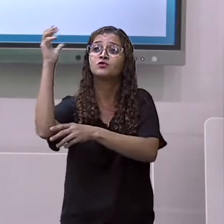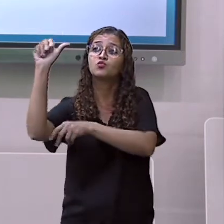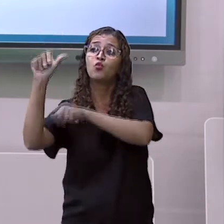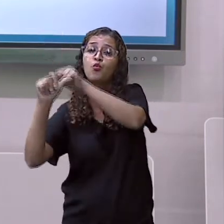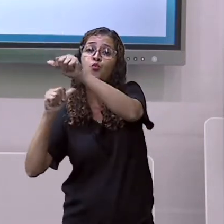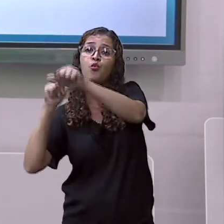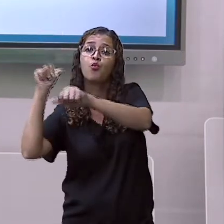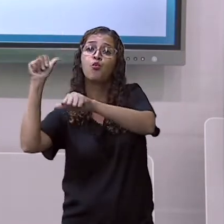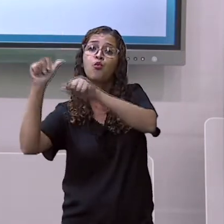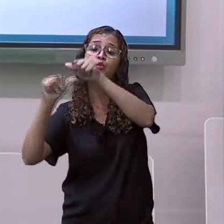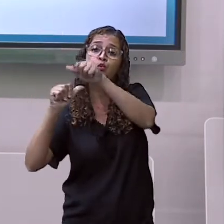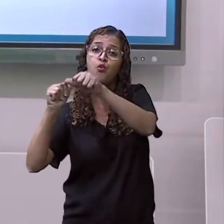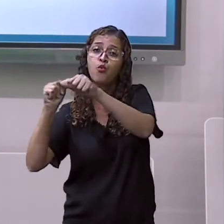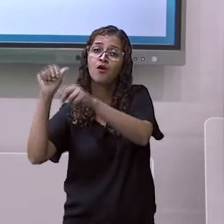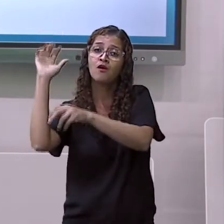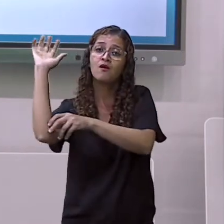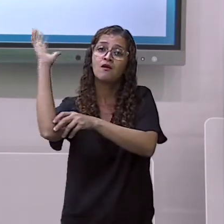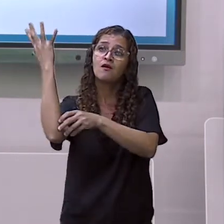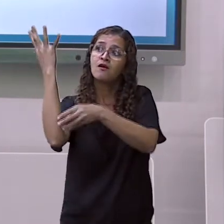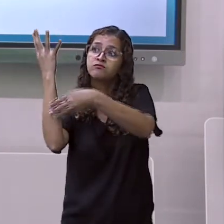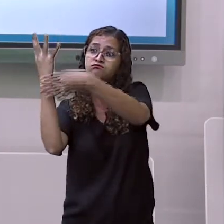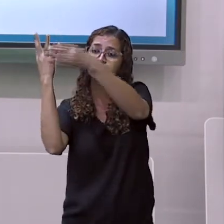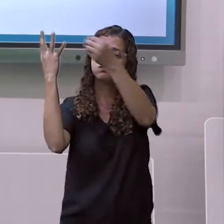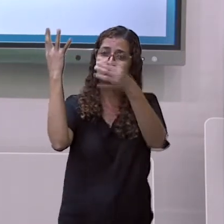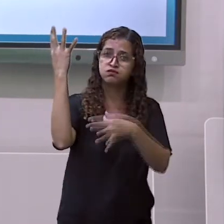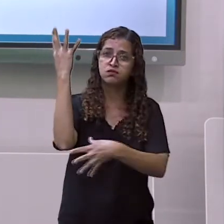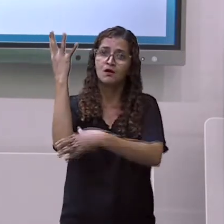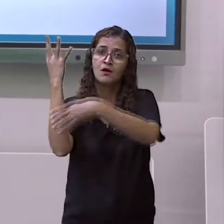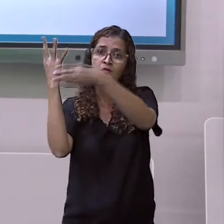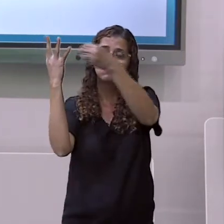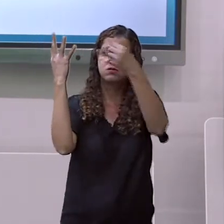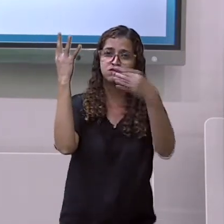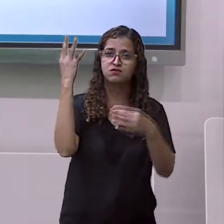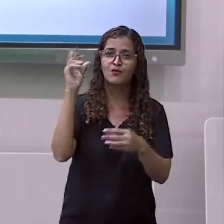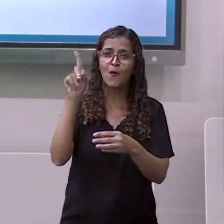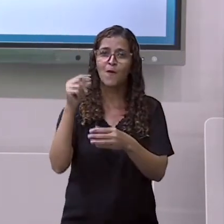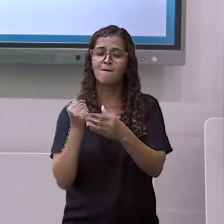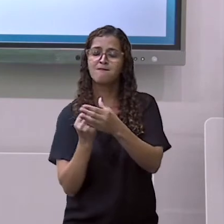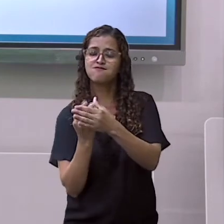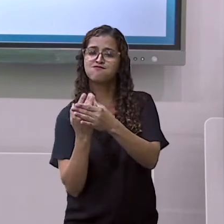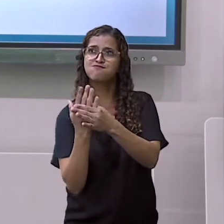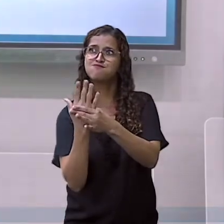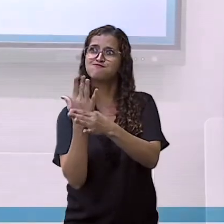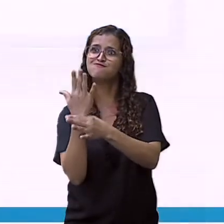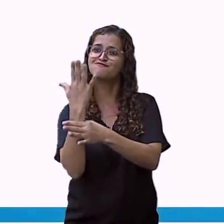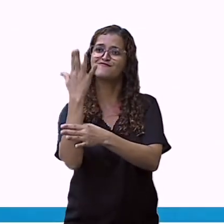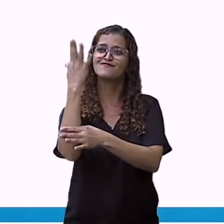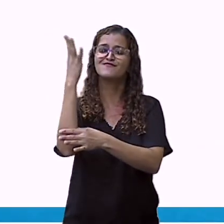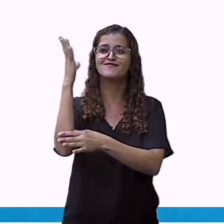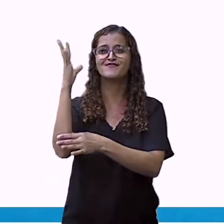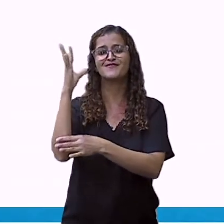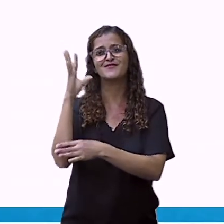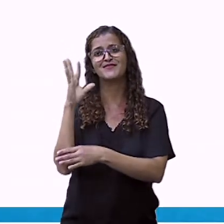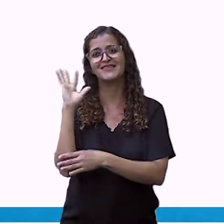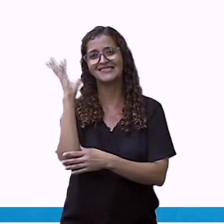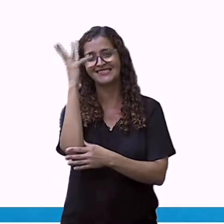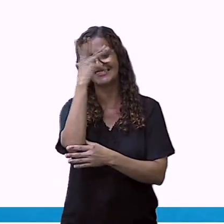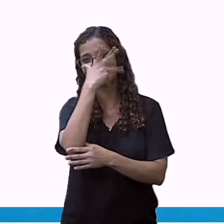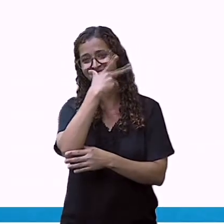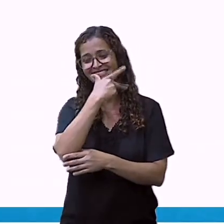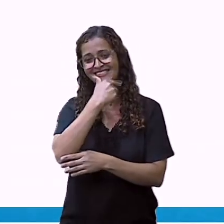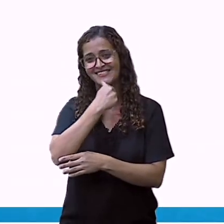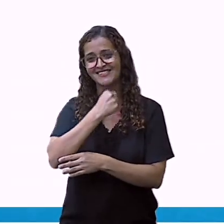tudo para depois brotar mais fortes e bonitas ainda. O outono